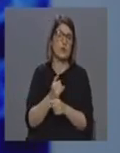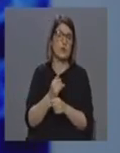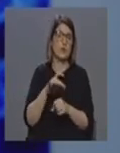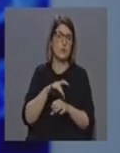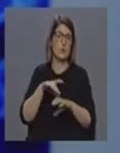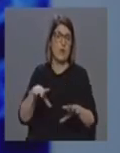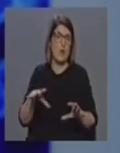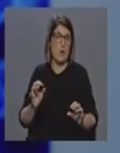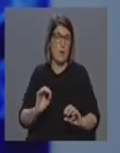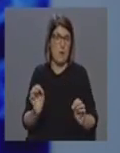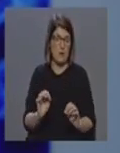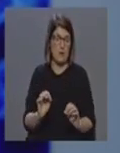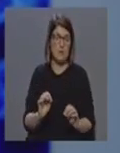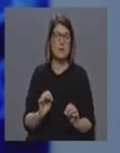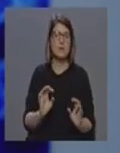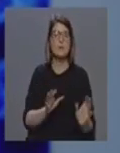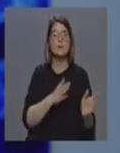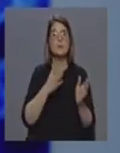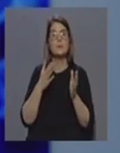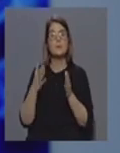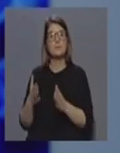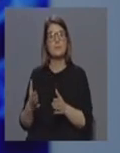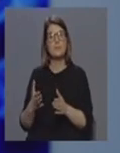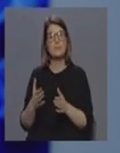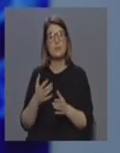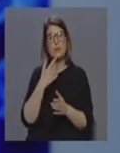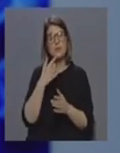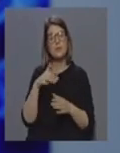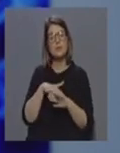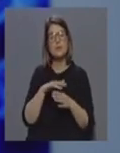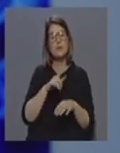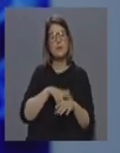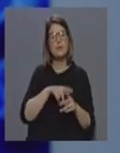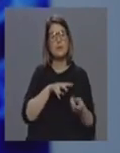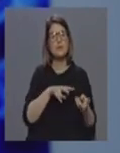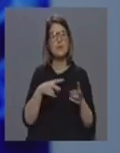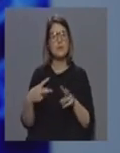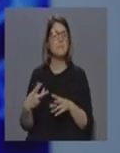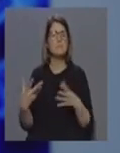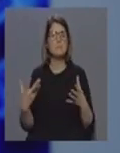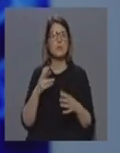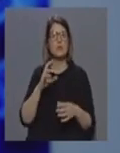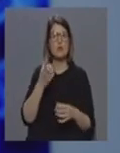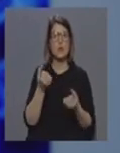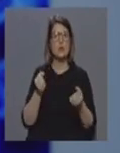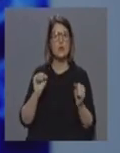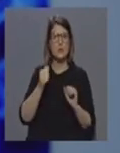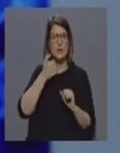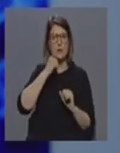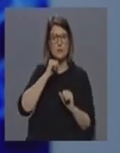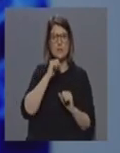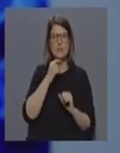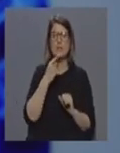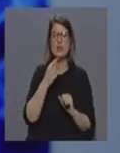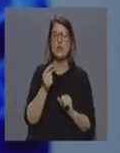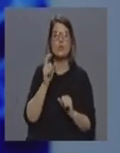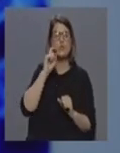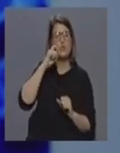Mas, por outro lado, nós estamos, entanto, aqui numa fase de transição, como eu estava a referir, naquilo que diz respeito, nomeadamente na região de Autónomos Açores, da definição de casos suspeitos.